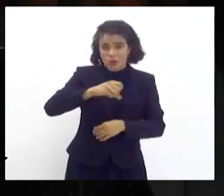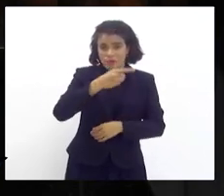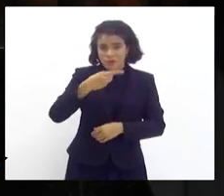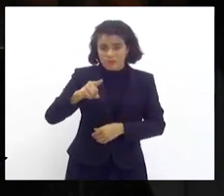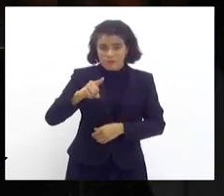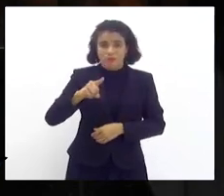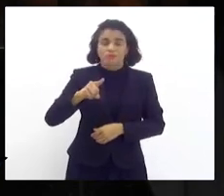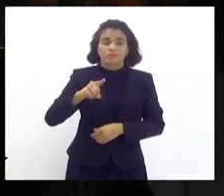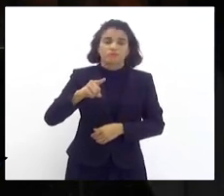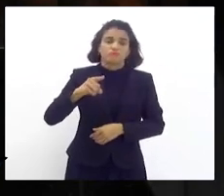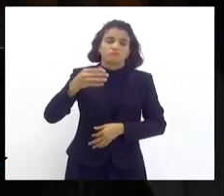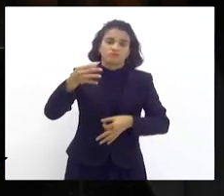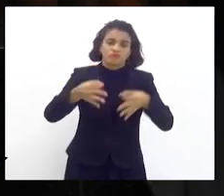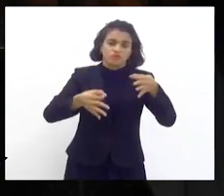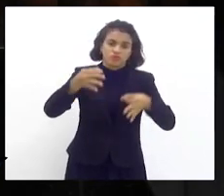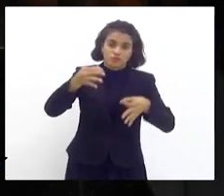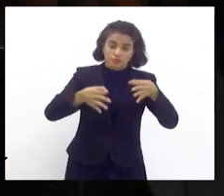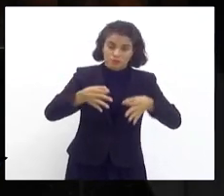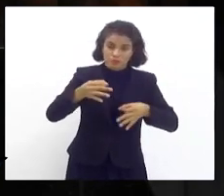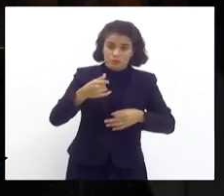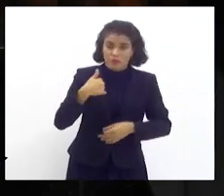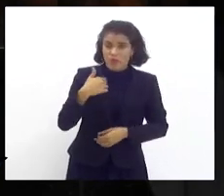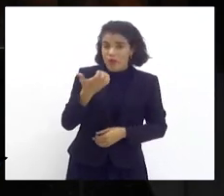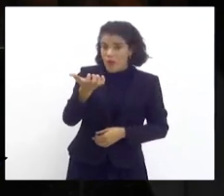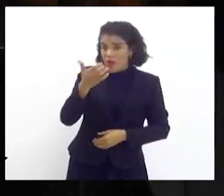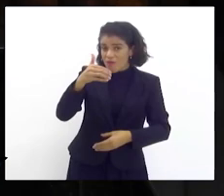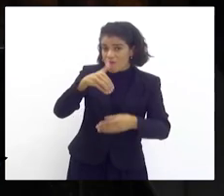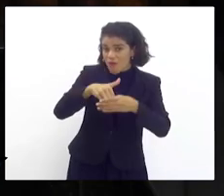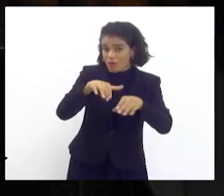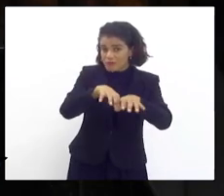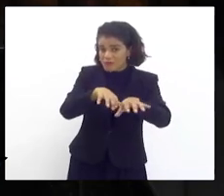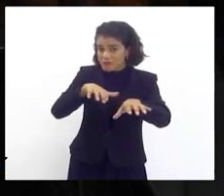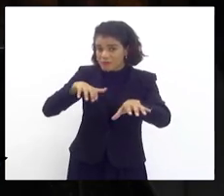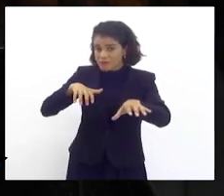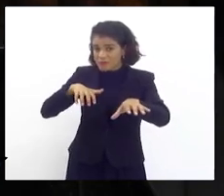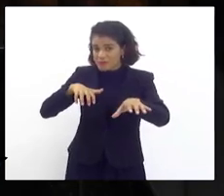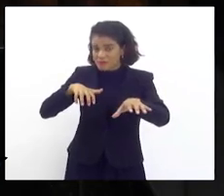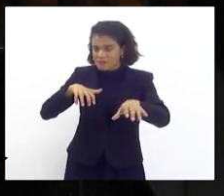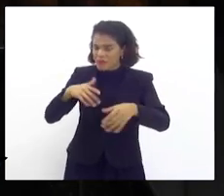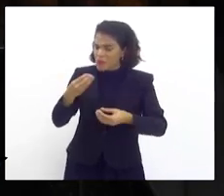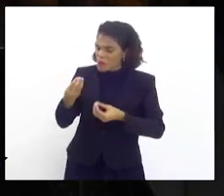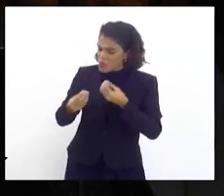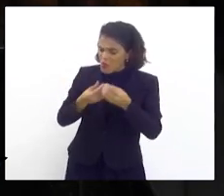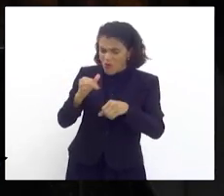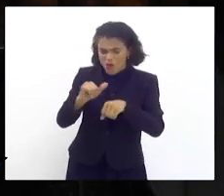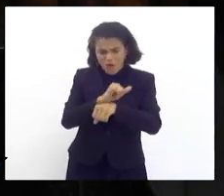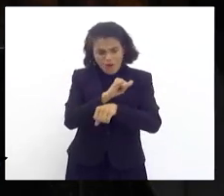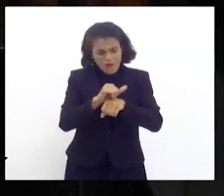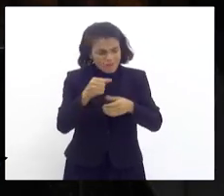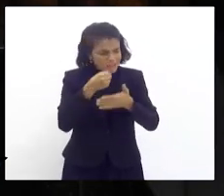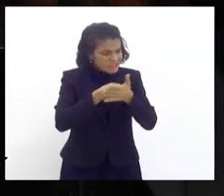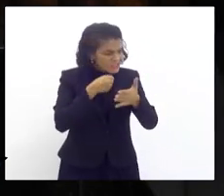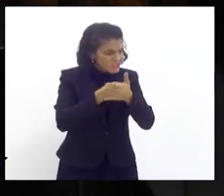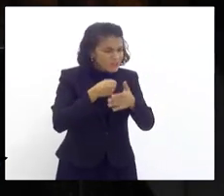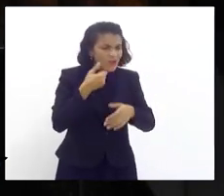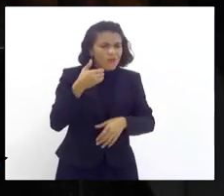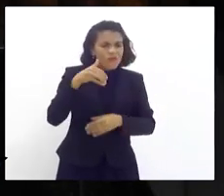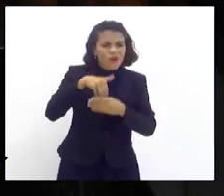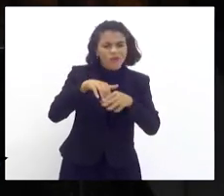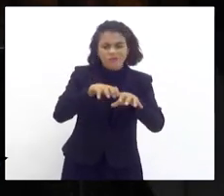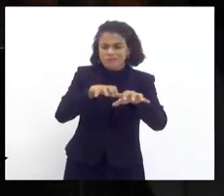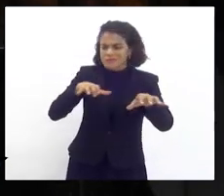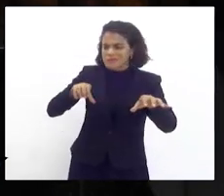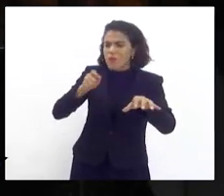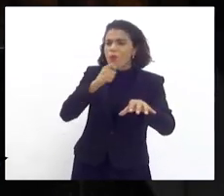Justiça. Eu queria fazer um voto separado. Como é que eu vou fazer sem voto separado se eu não sou